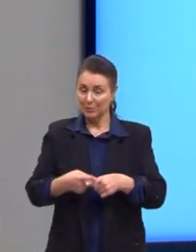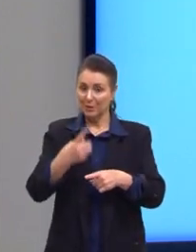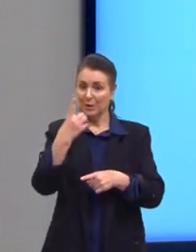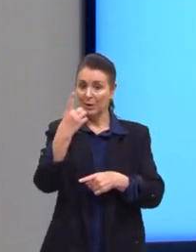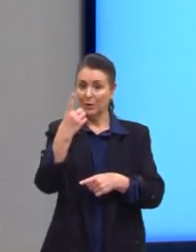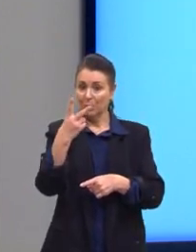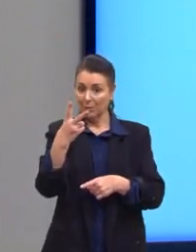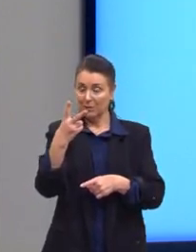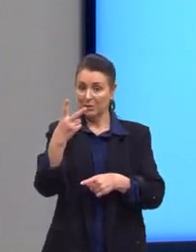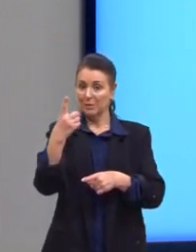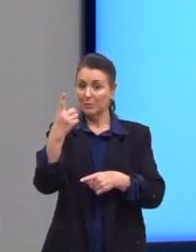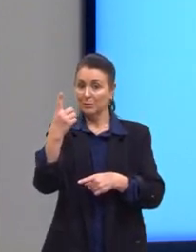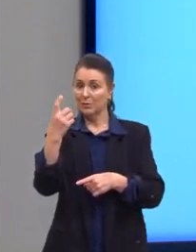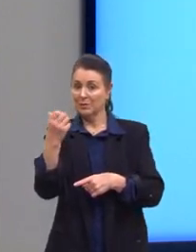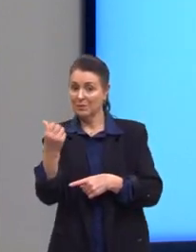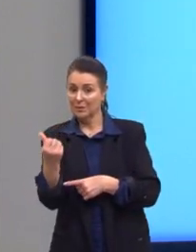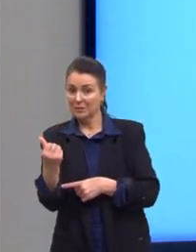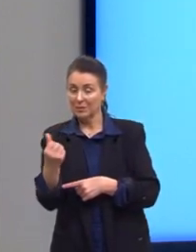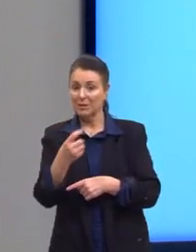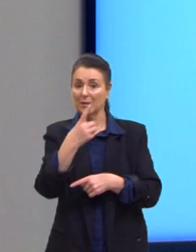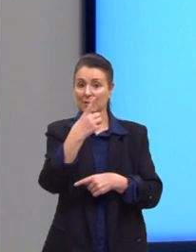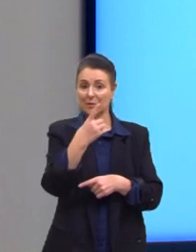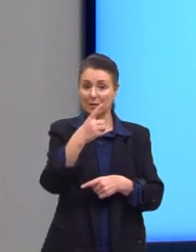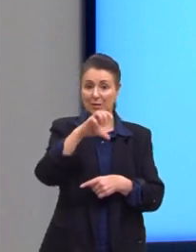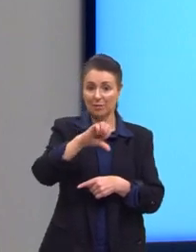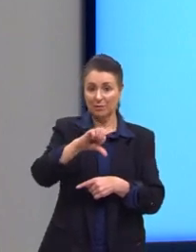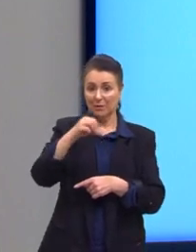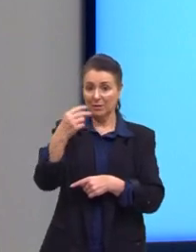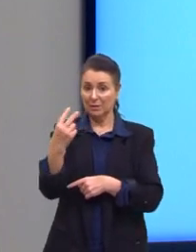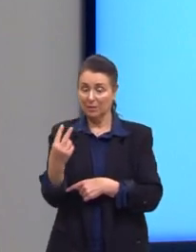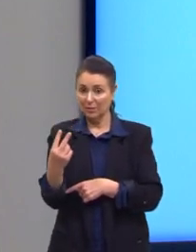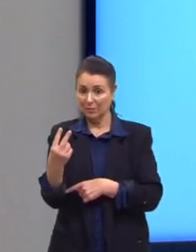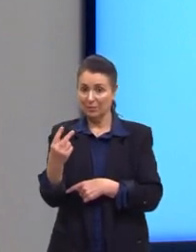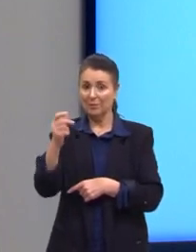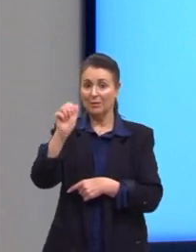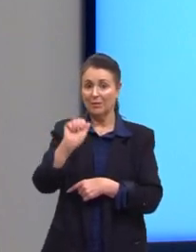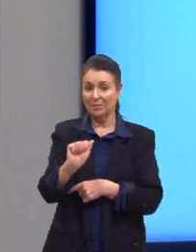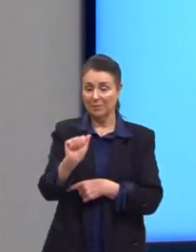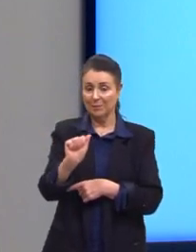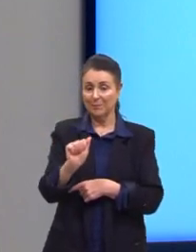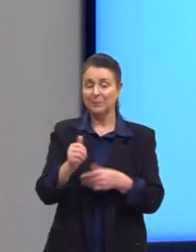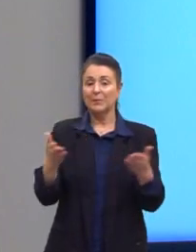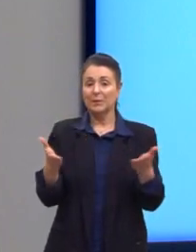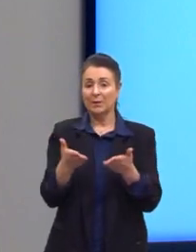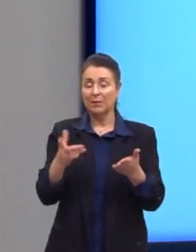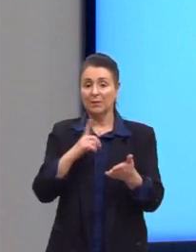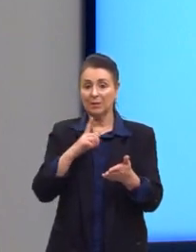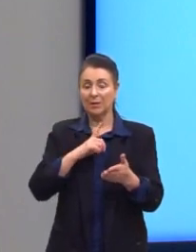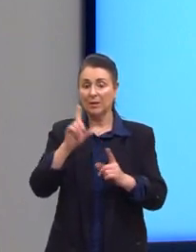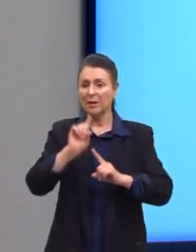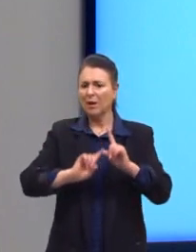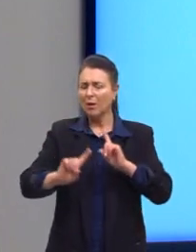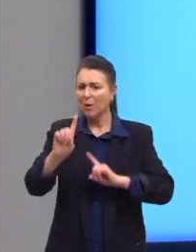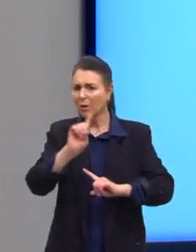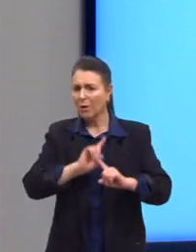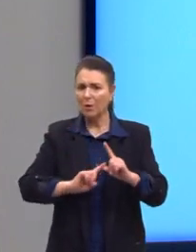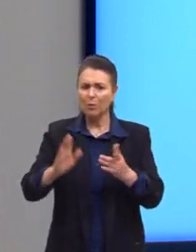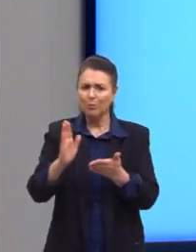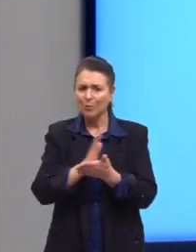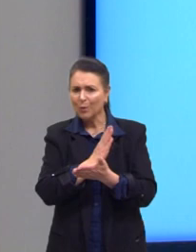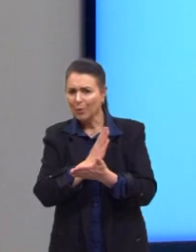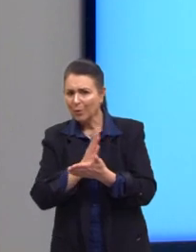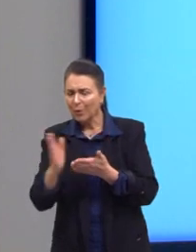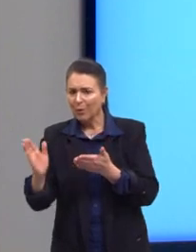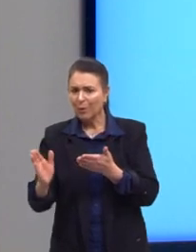16, que daria 192a. Agora, nós temos alguns termos semelhantes.